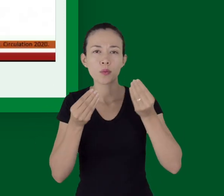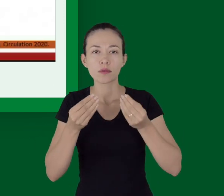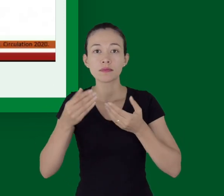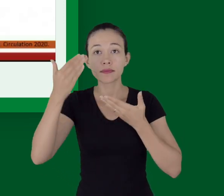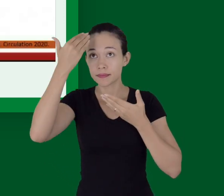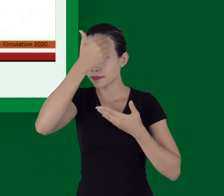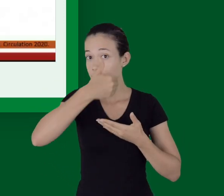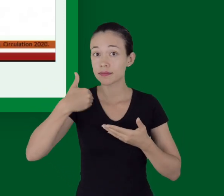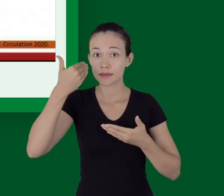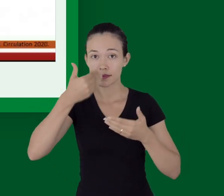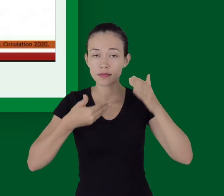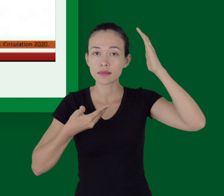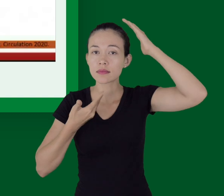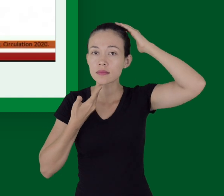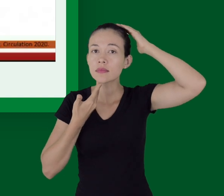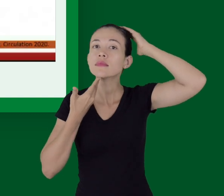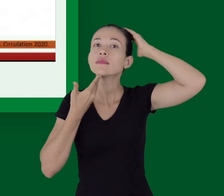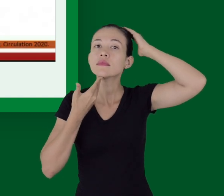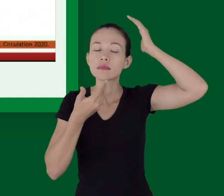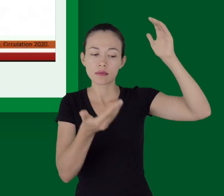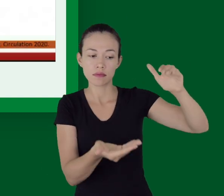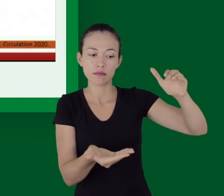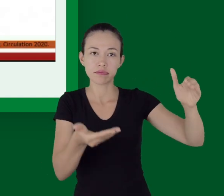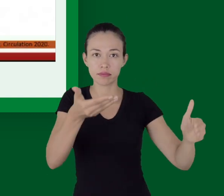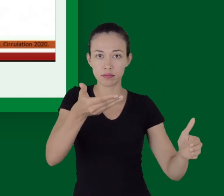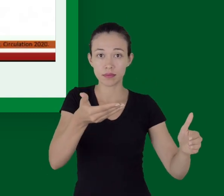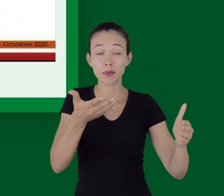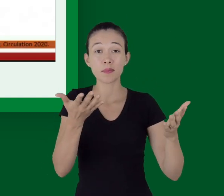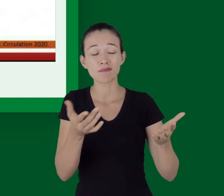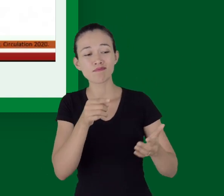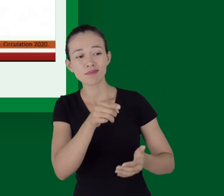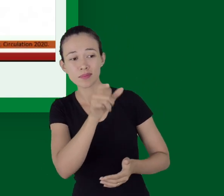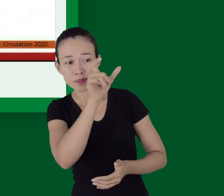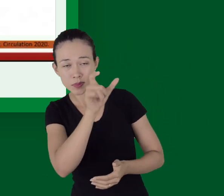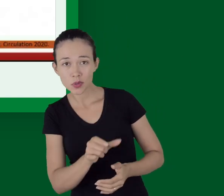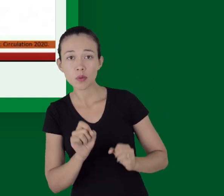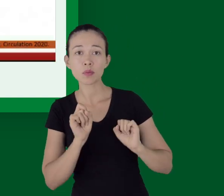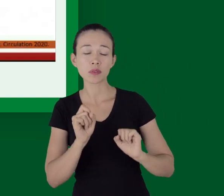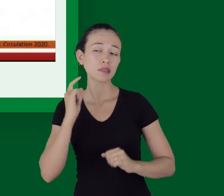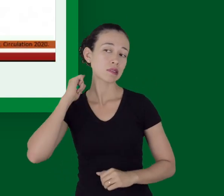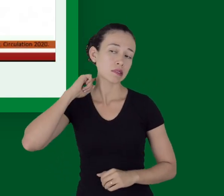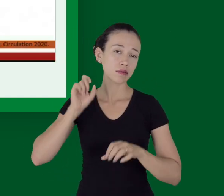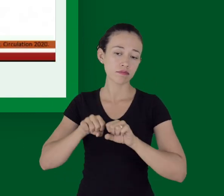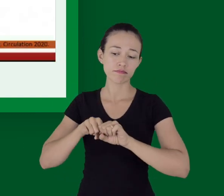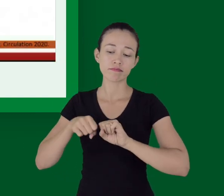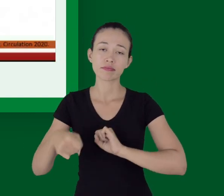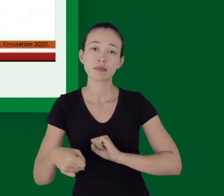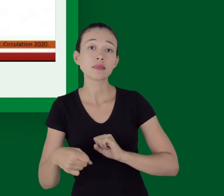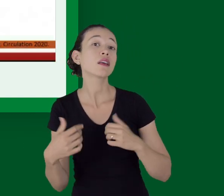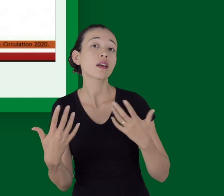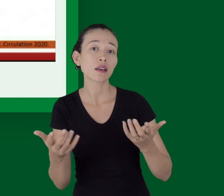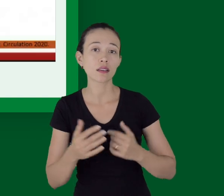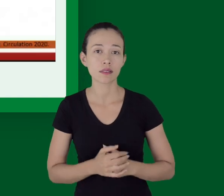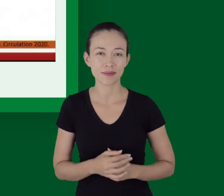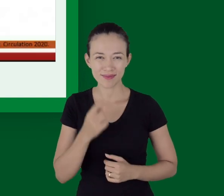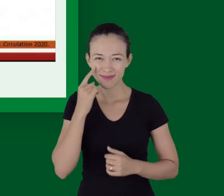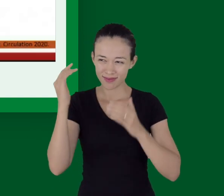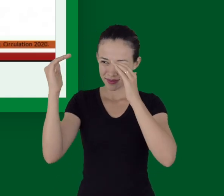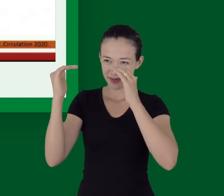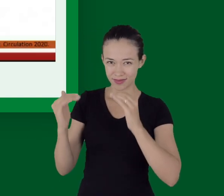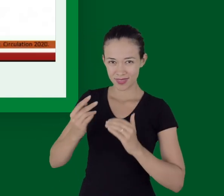do queixo. Em casos de vítimas com suspeita de trauma cervical, de lesão da medula,